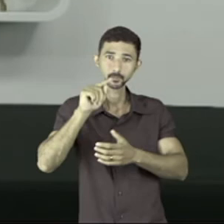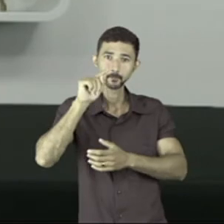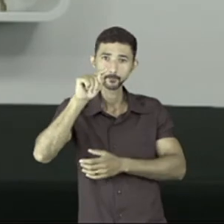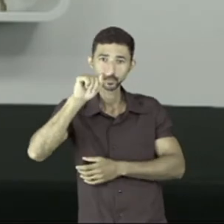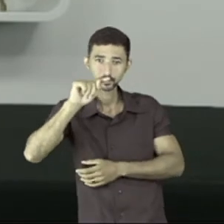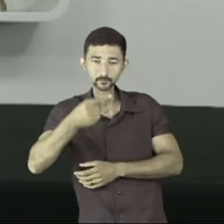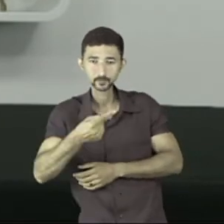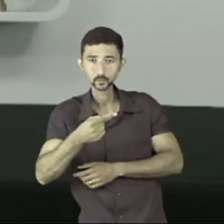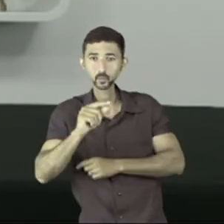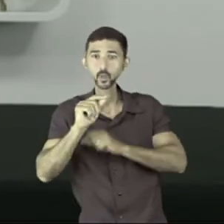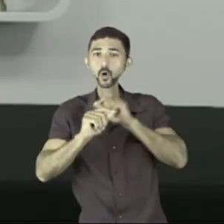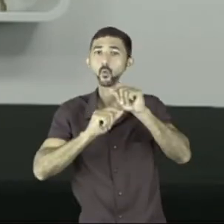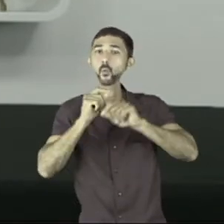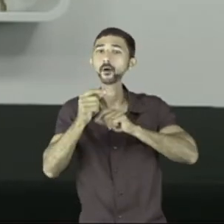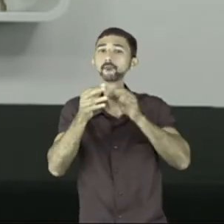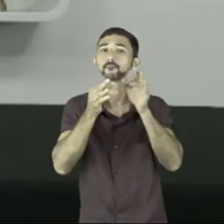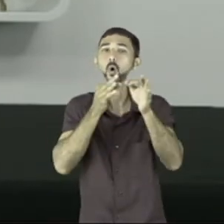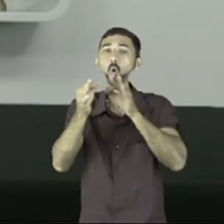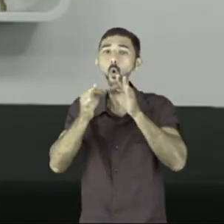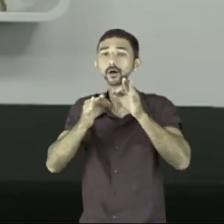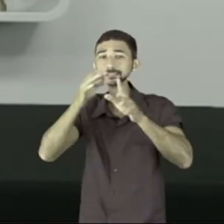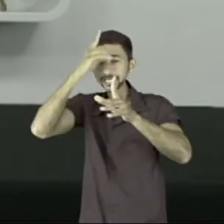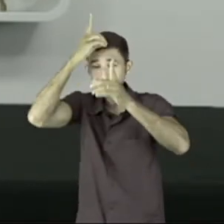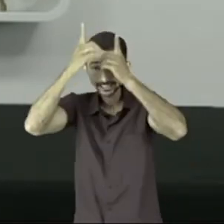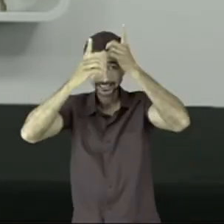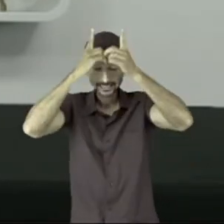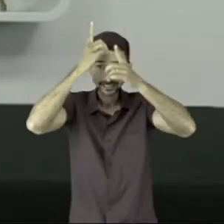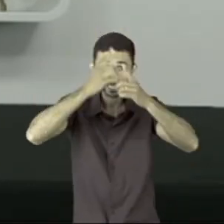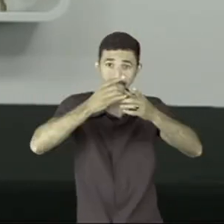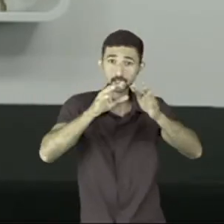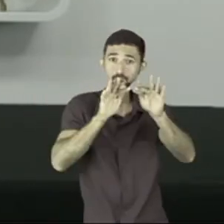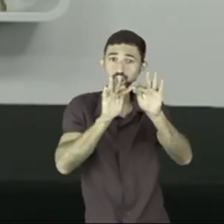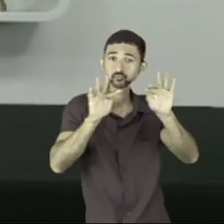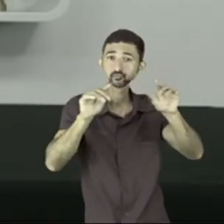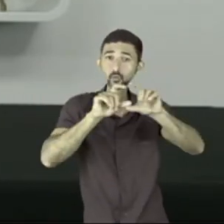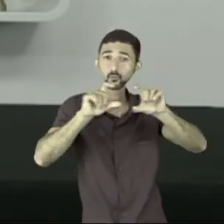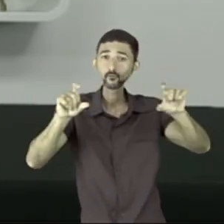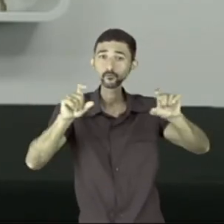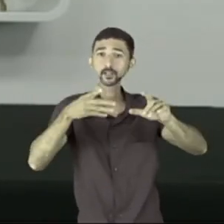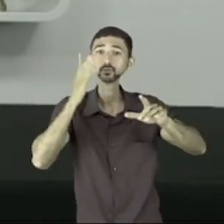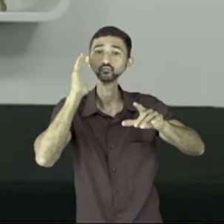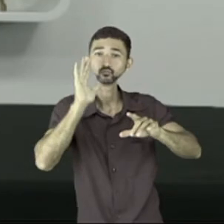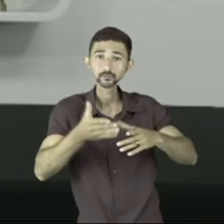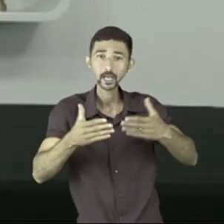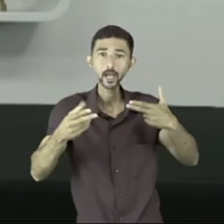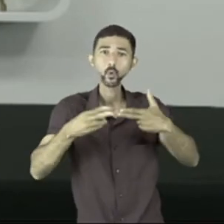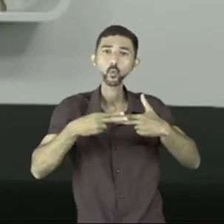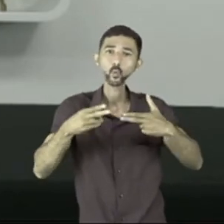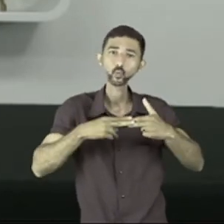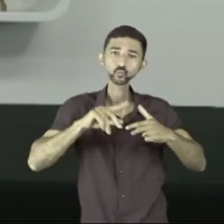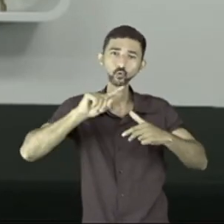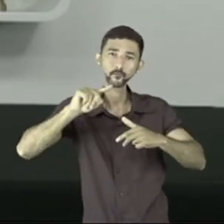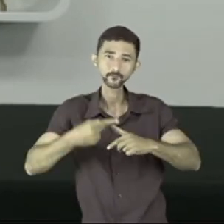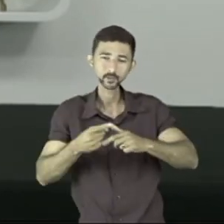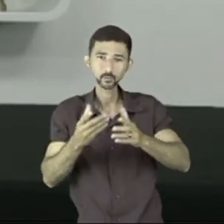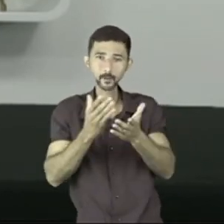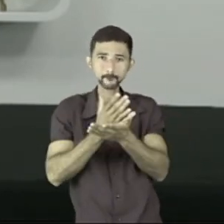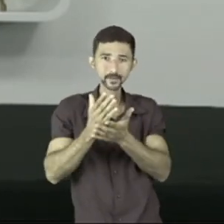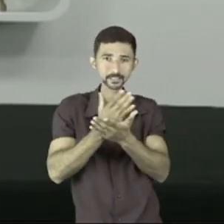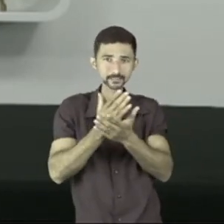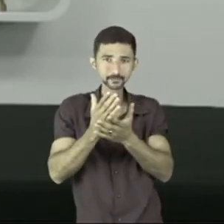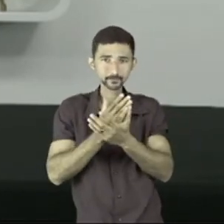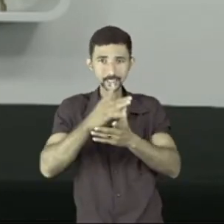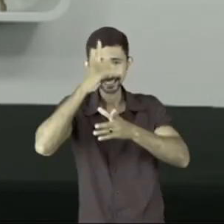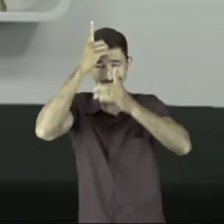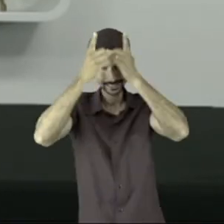vírgula, ele serve para organizar as ideias em um trecho em que você já utilizou vírgulas para separar